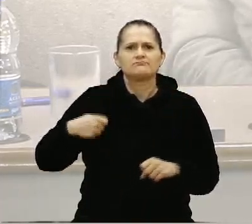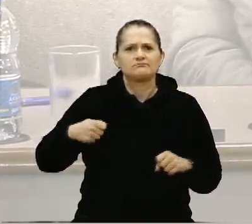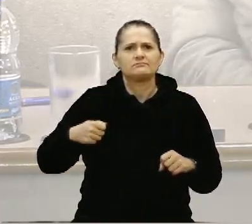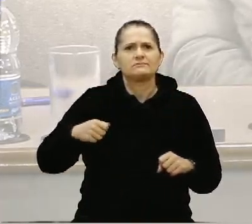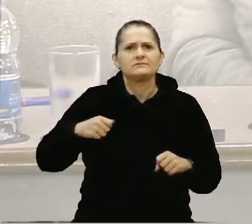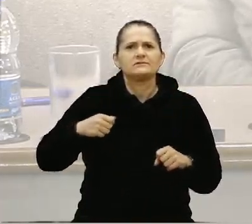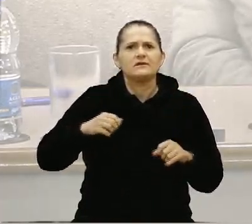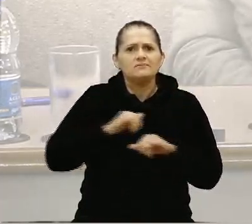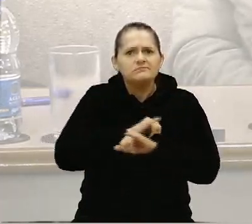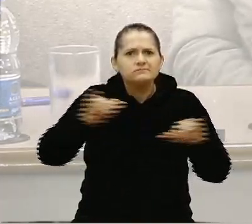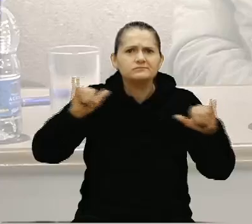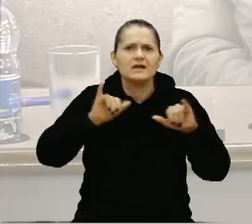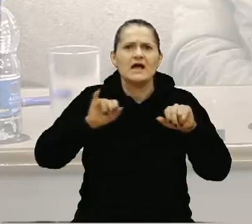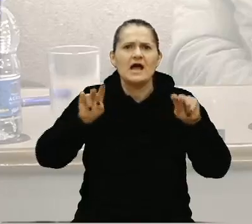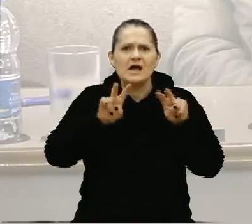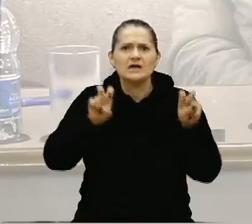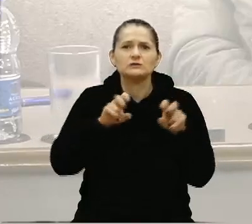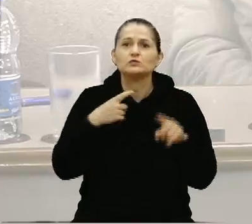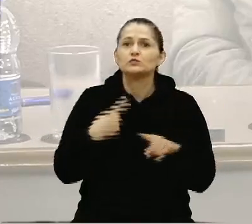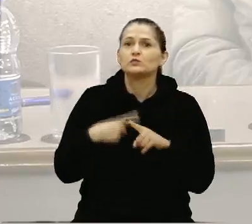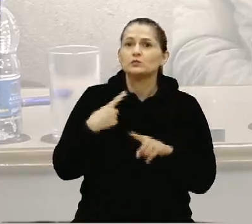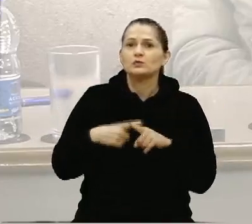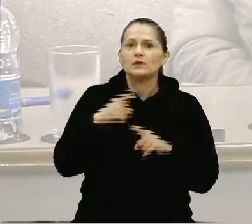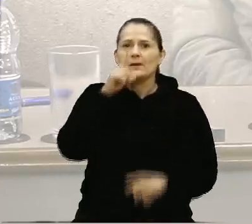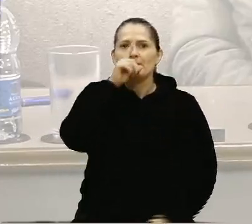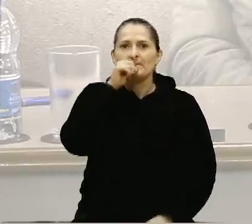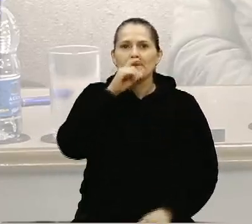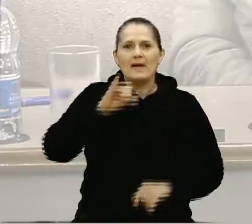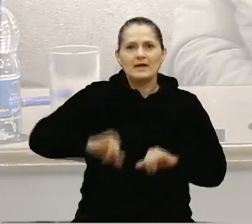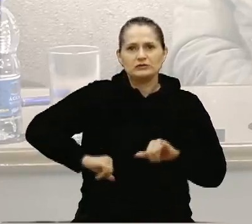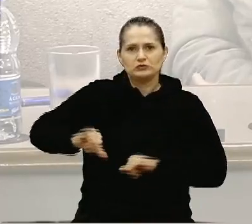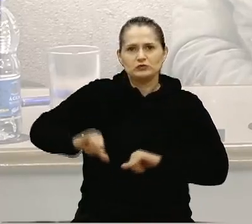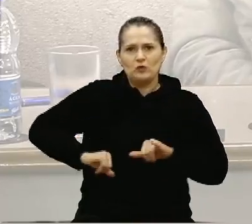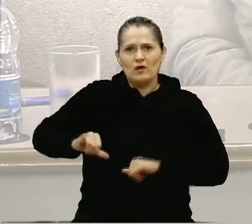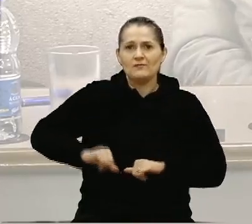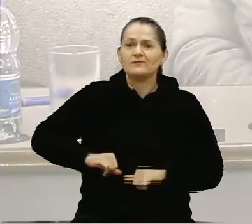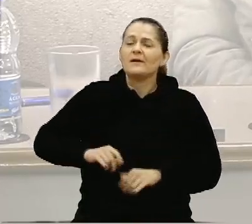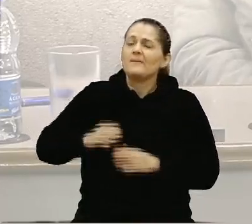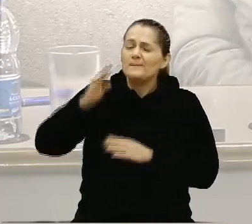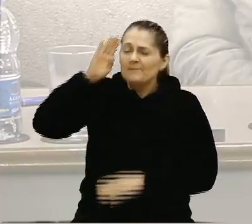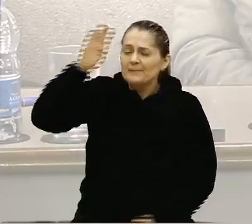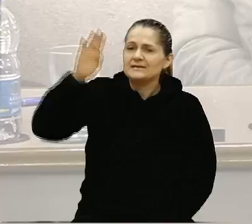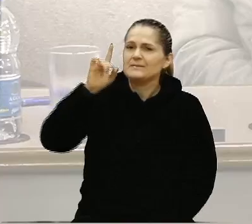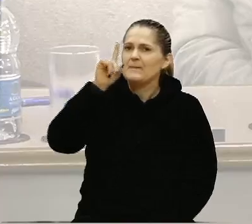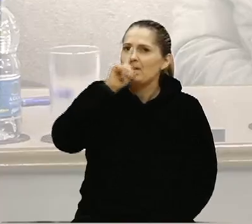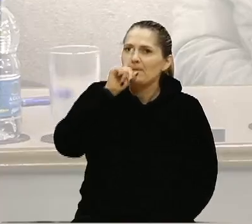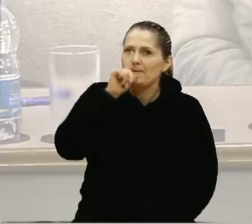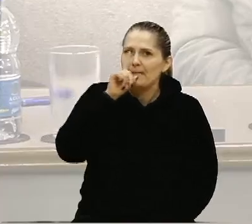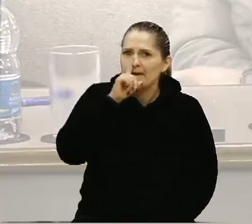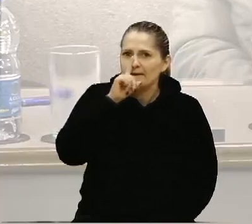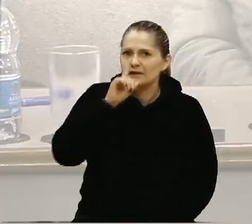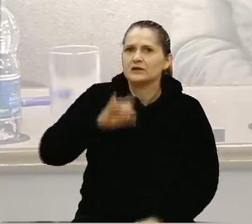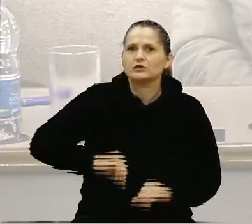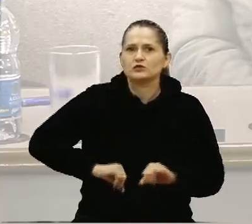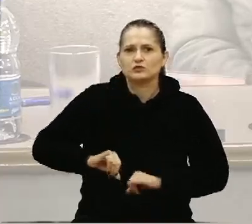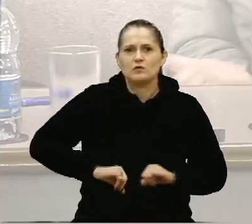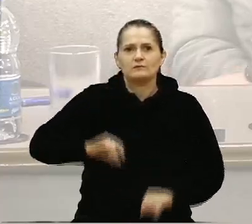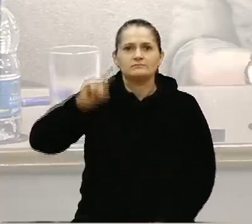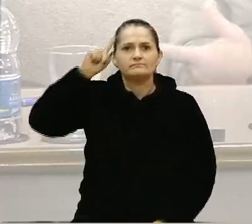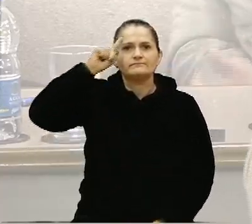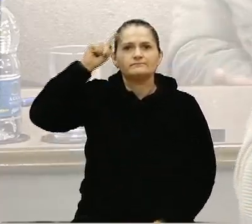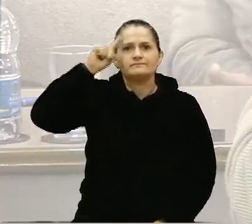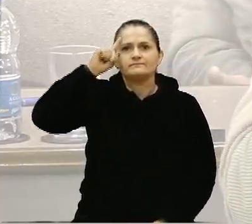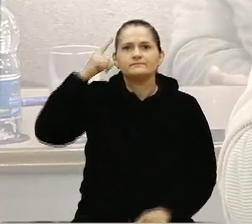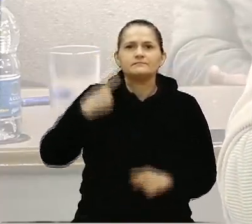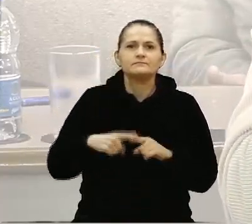para que os pais que sofrem diretamente, as mães especialmente, que sofrem no dia a dia, porque é muito